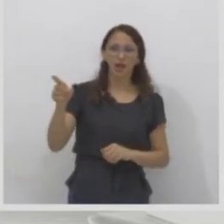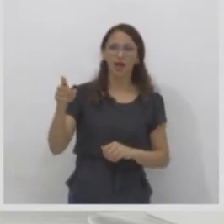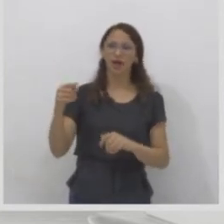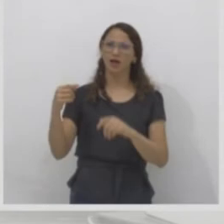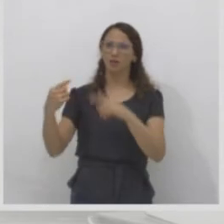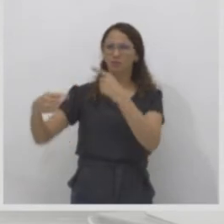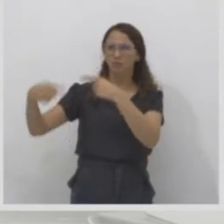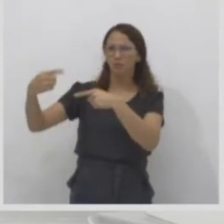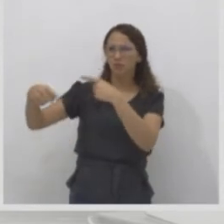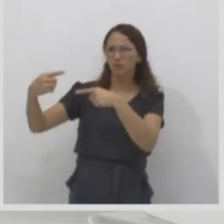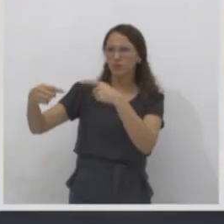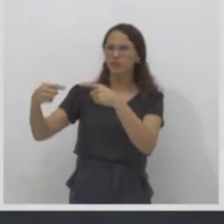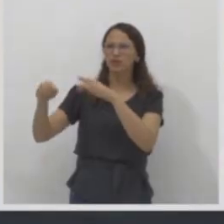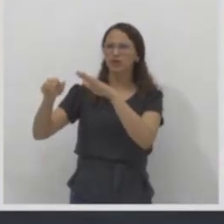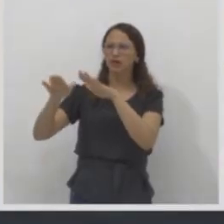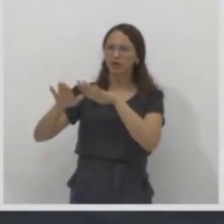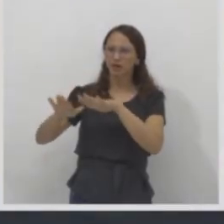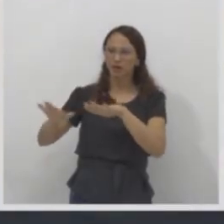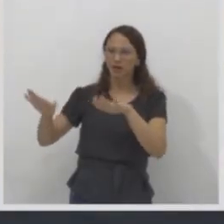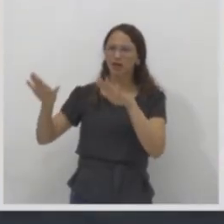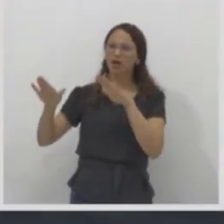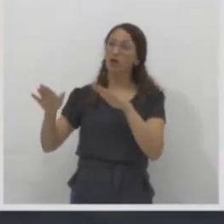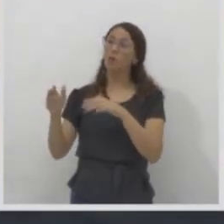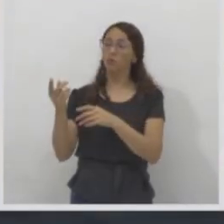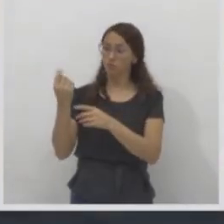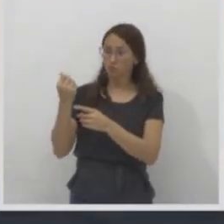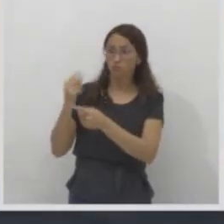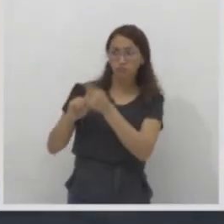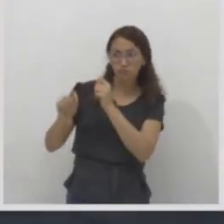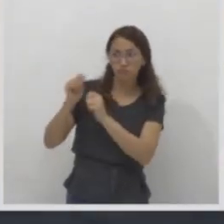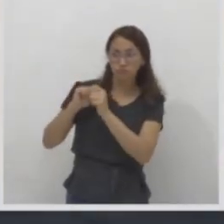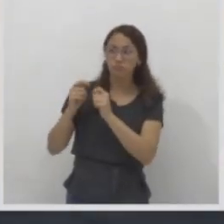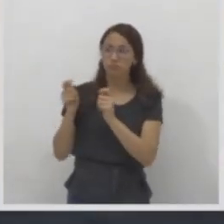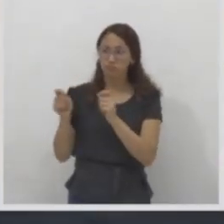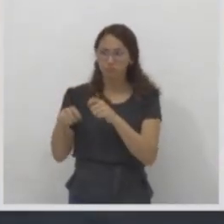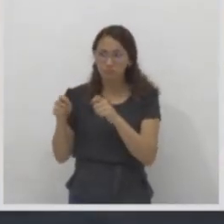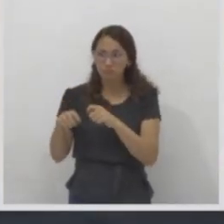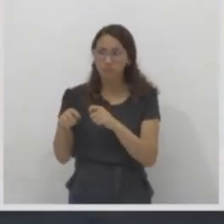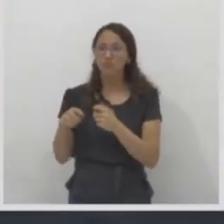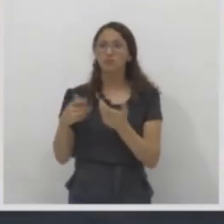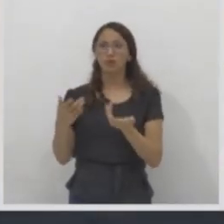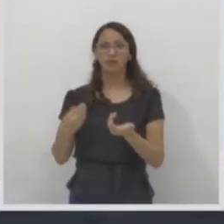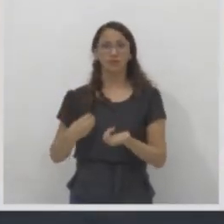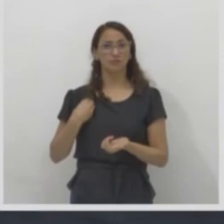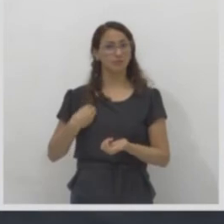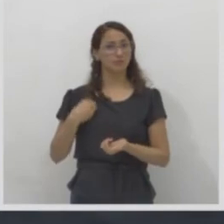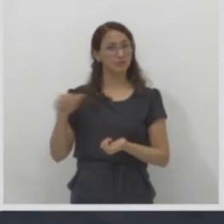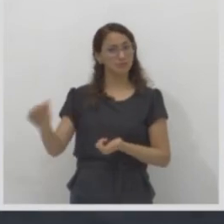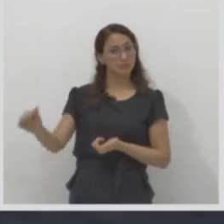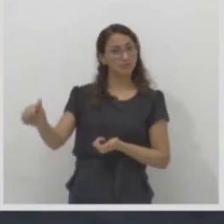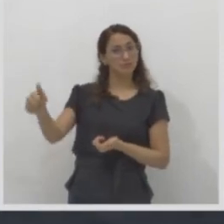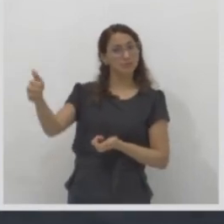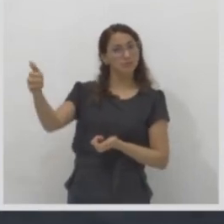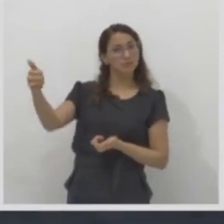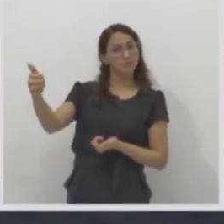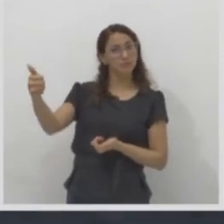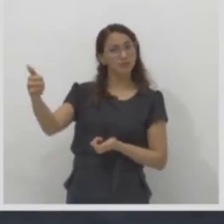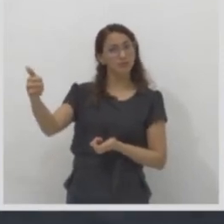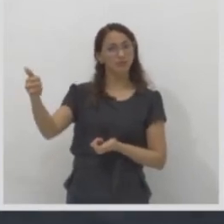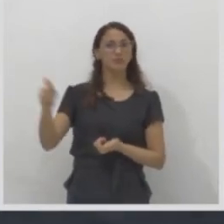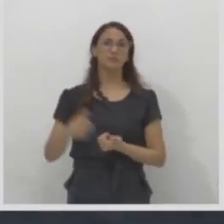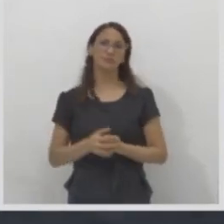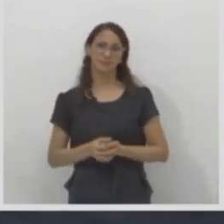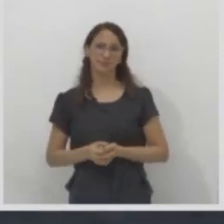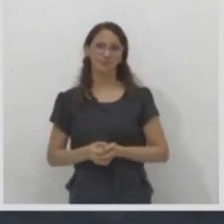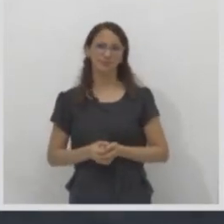política e econômica, que tenha melhores condições do que o espaço de outrora. Tudo bem,